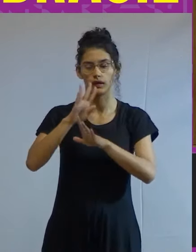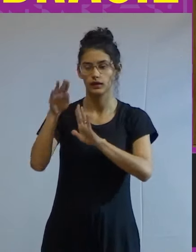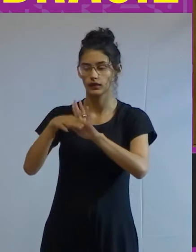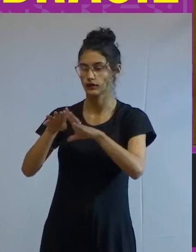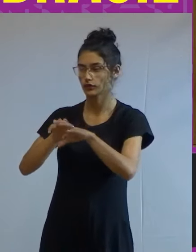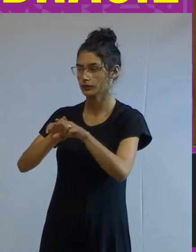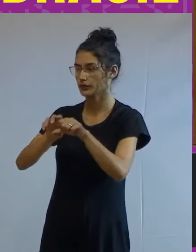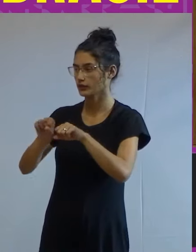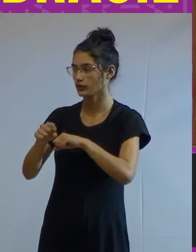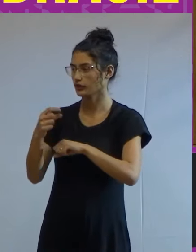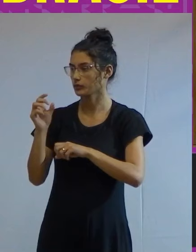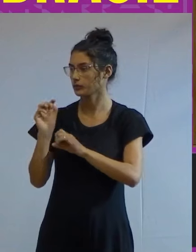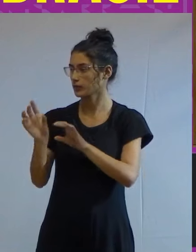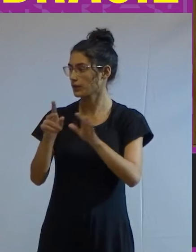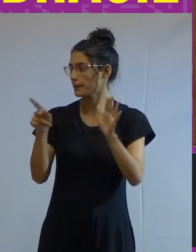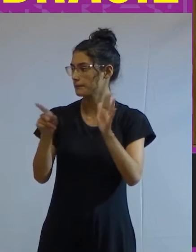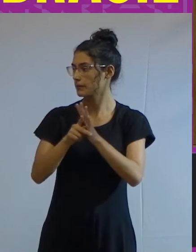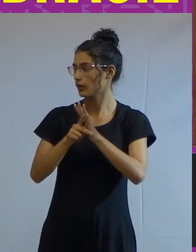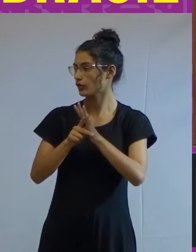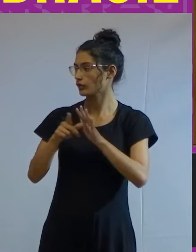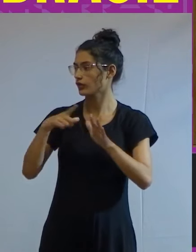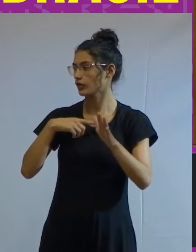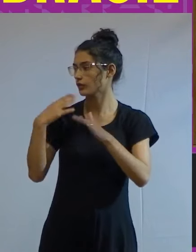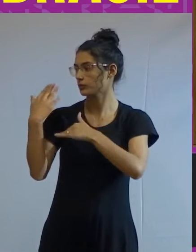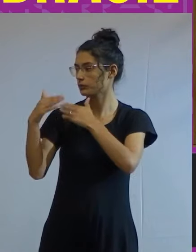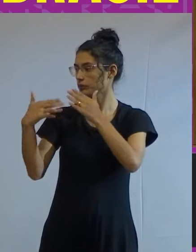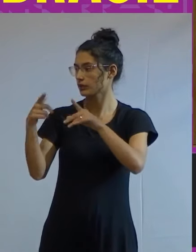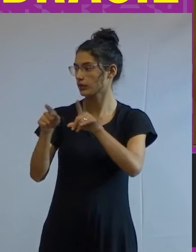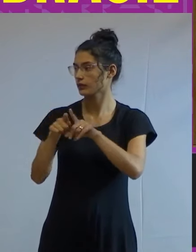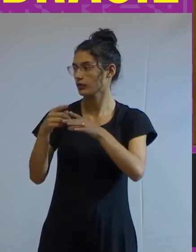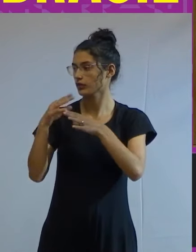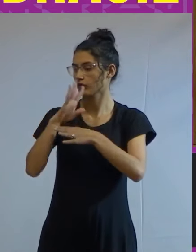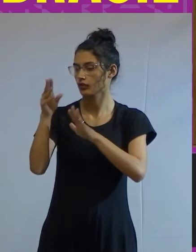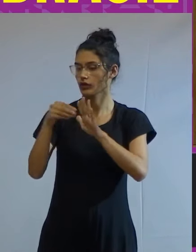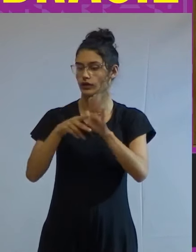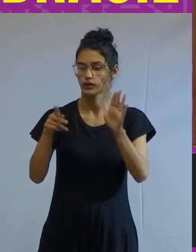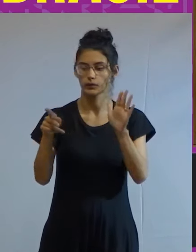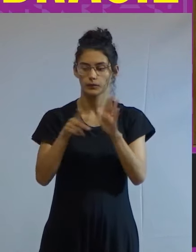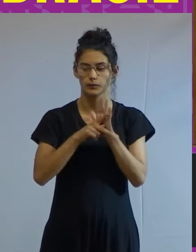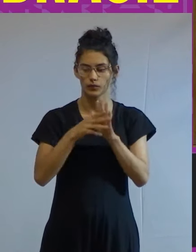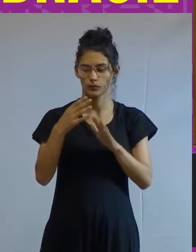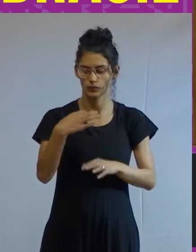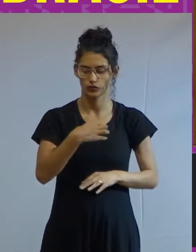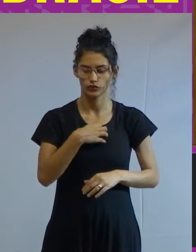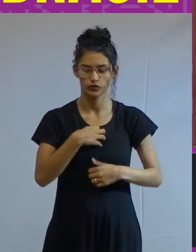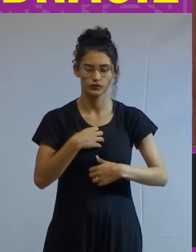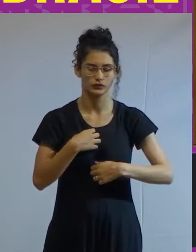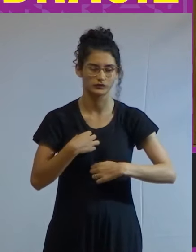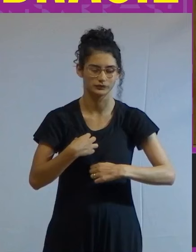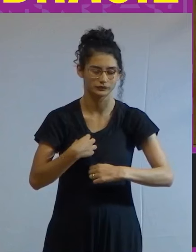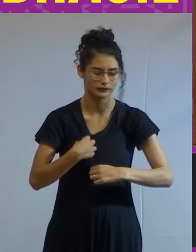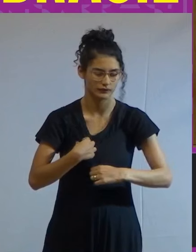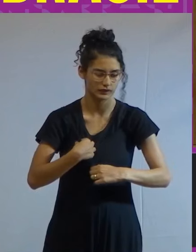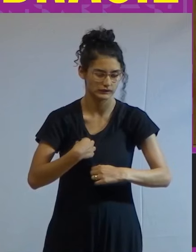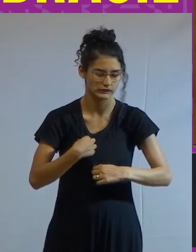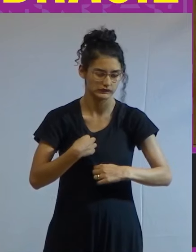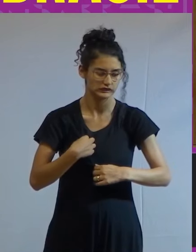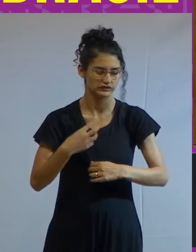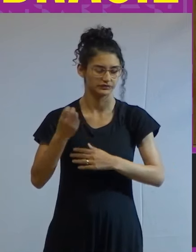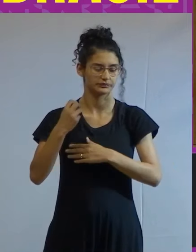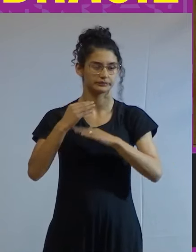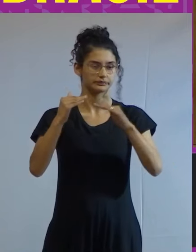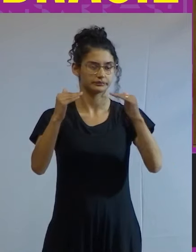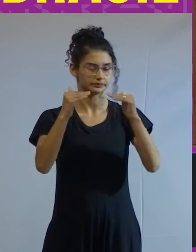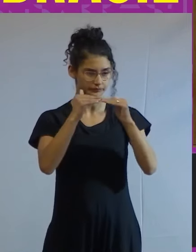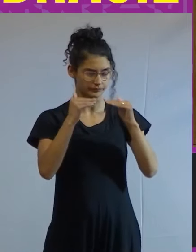formação de uma ideologia dominante suscetível de ser adotada pelos próprios subordinados se concordarmos com